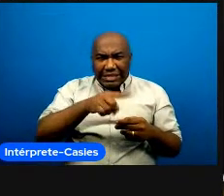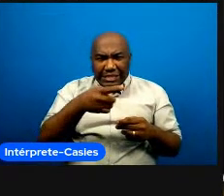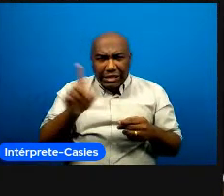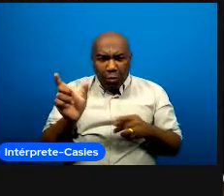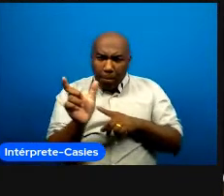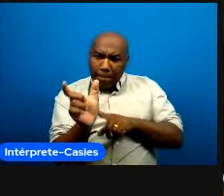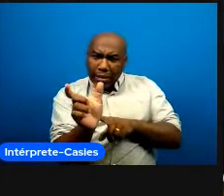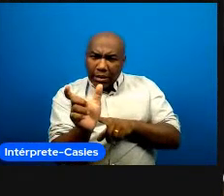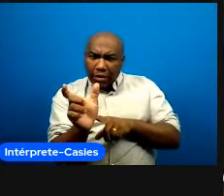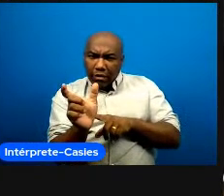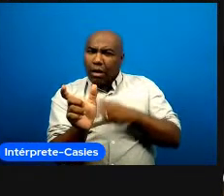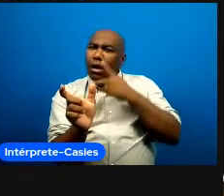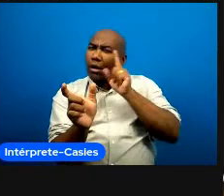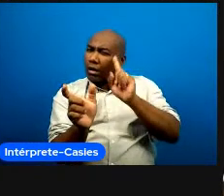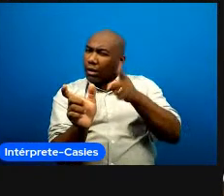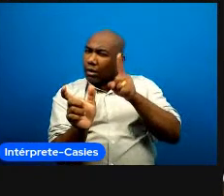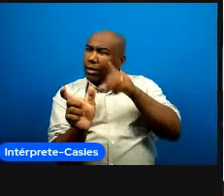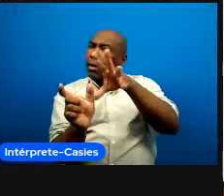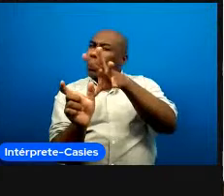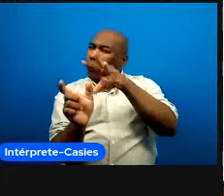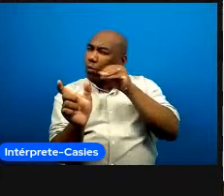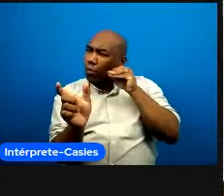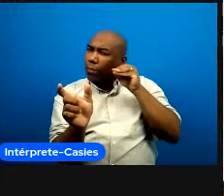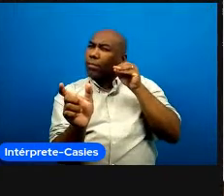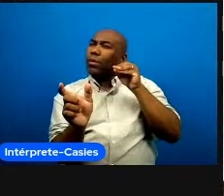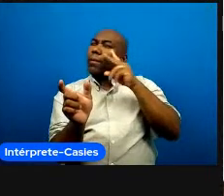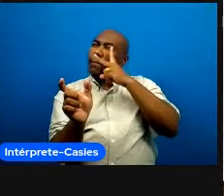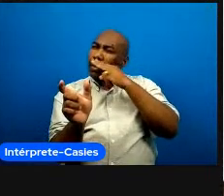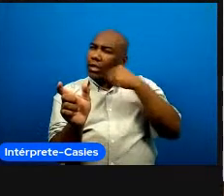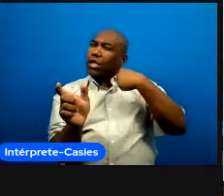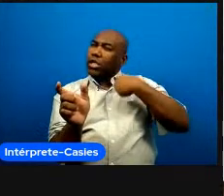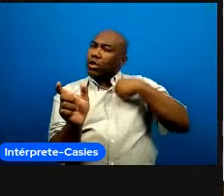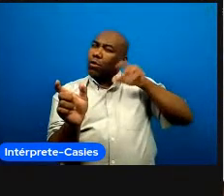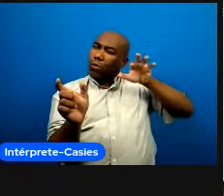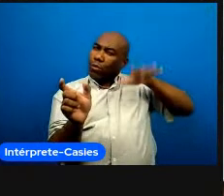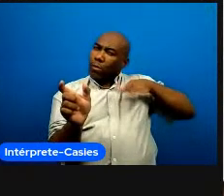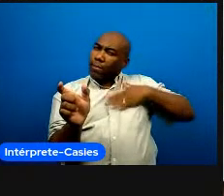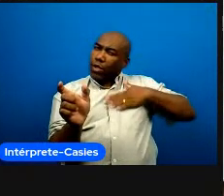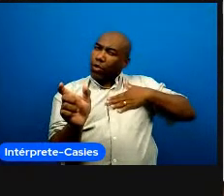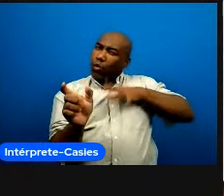vez vocês estão antecipando coisas que eu queria falar